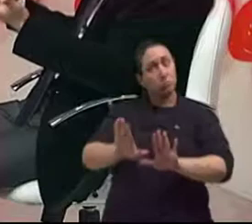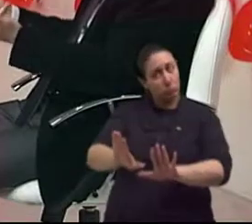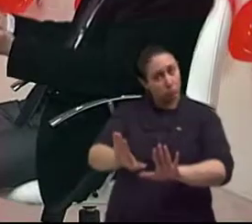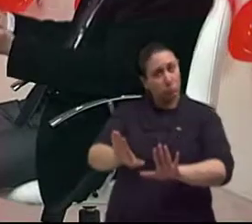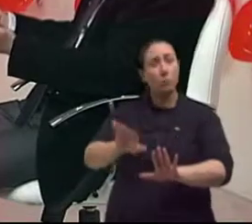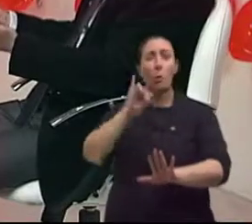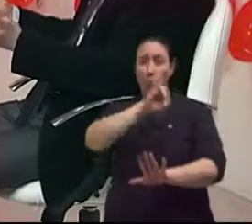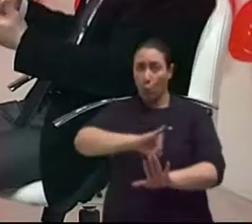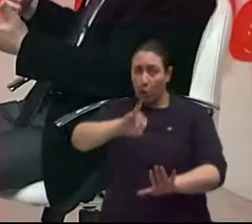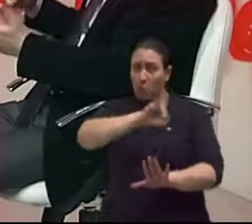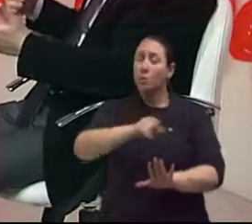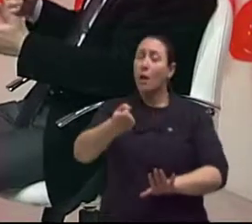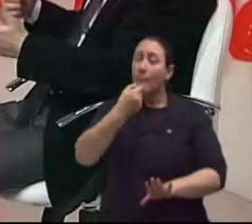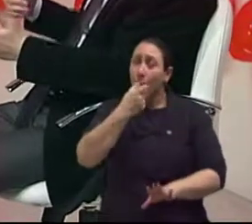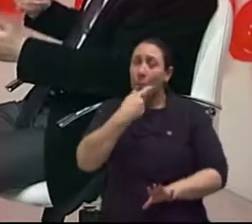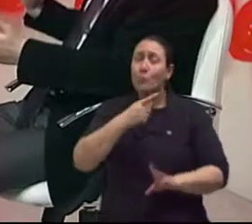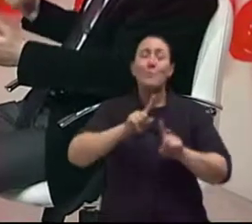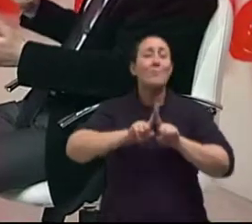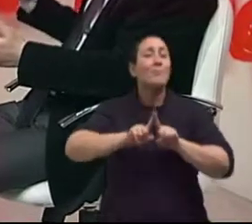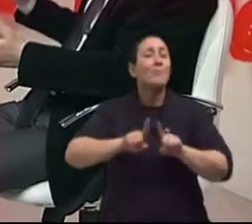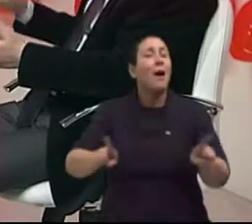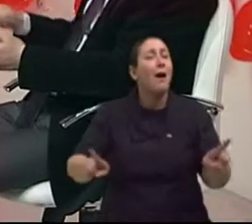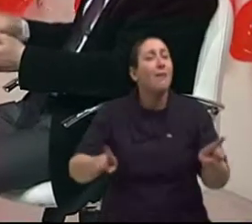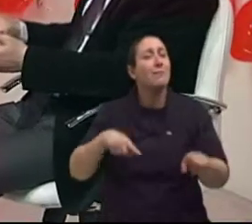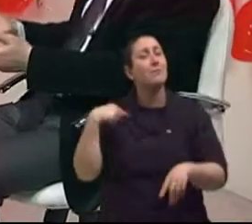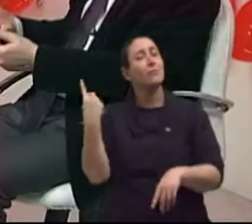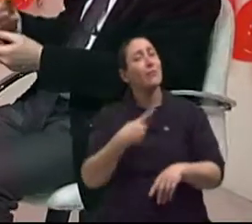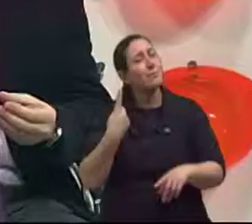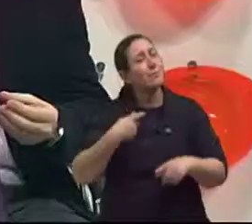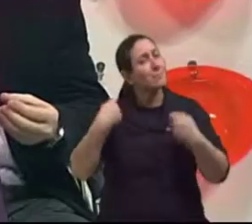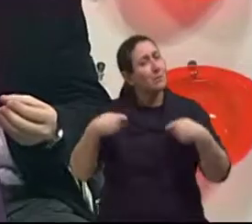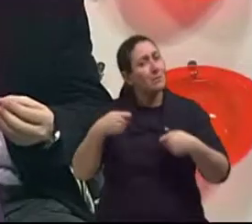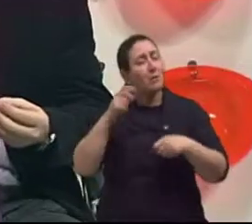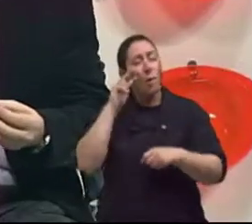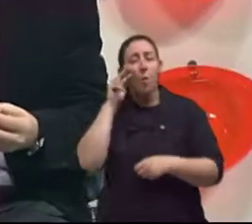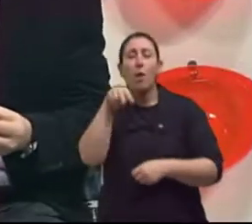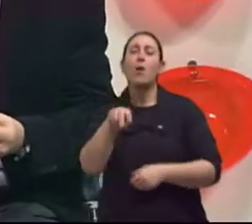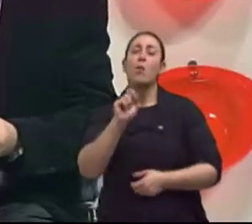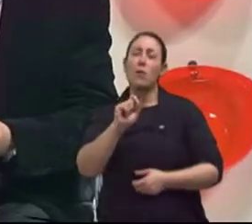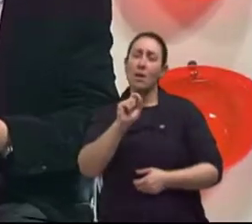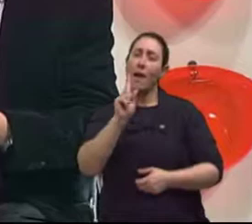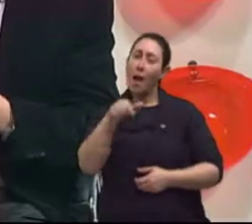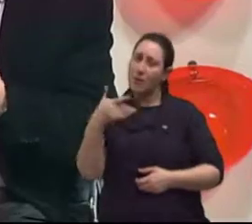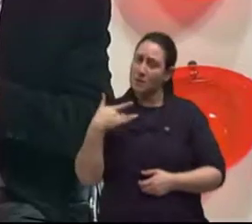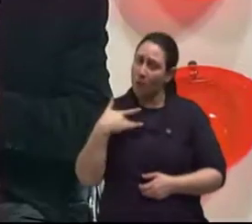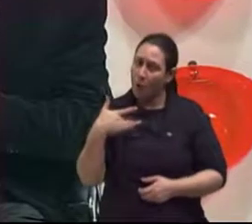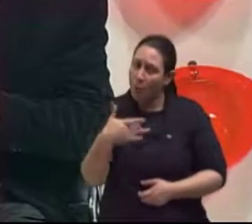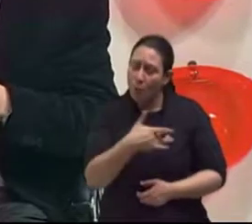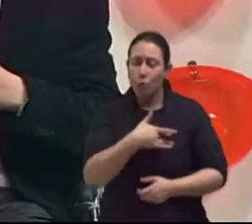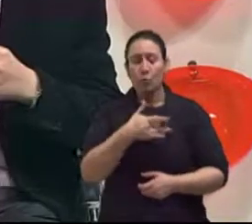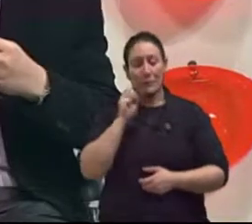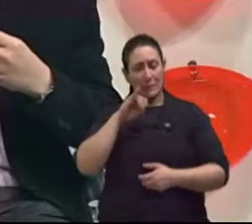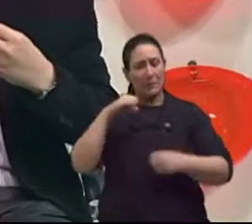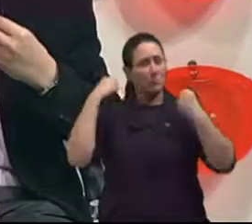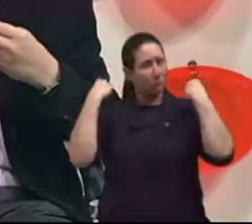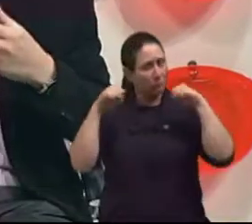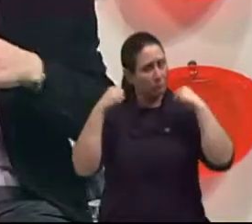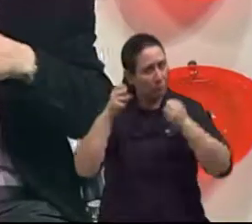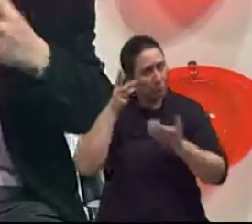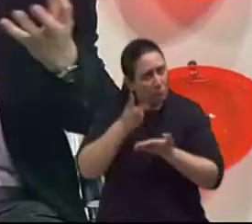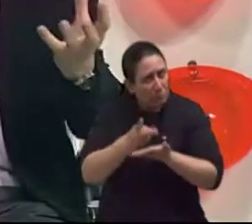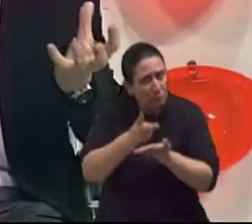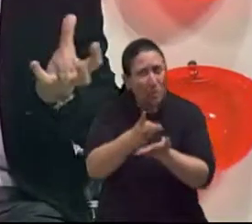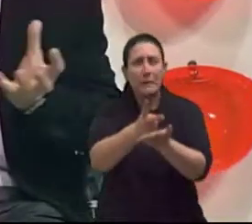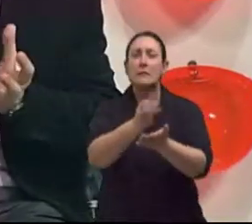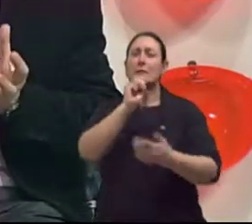ou pode fazer parte. Mas se a gente tiver hábitos alimentares saudáveis, se a gente tiver atividade física regular, se a gente tiver